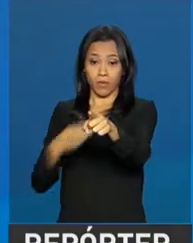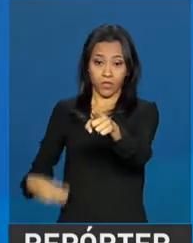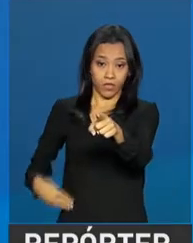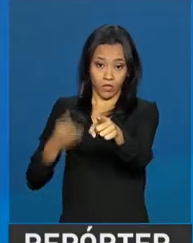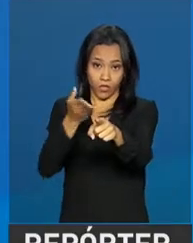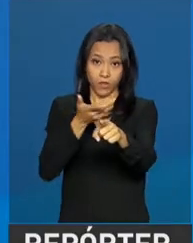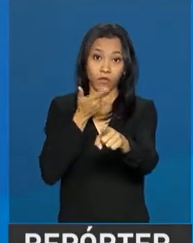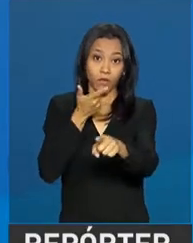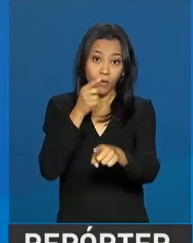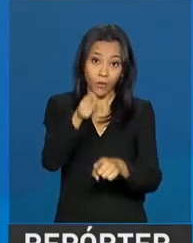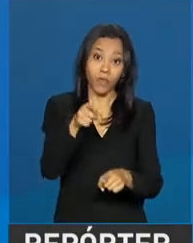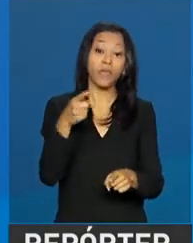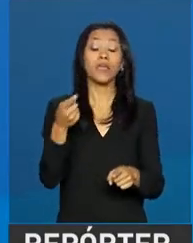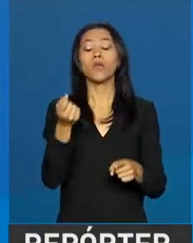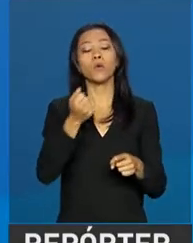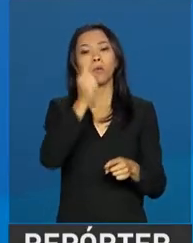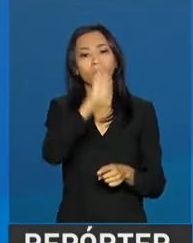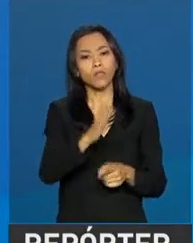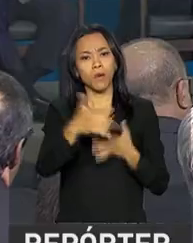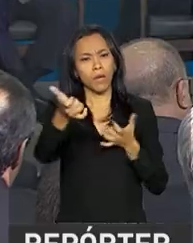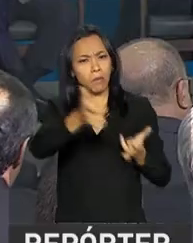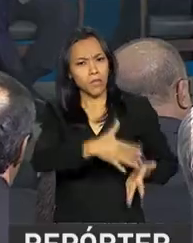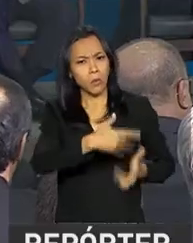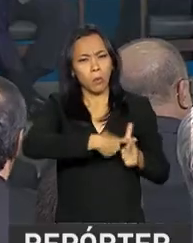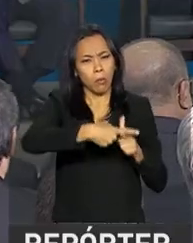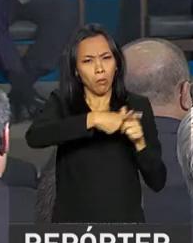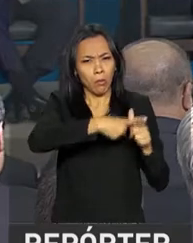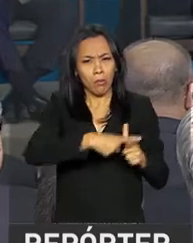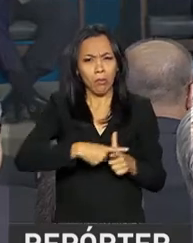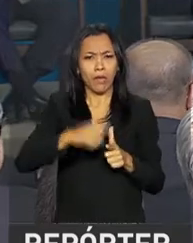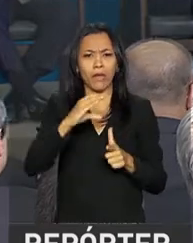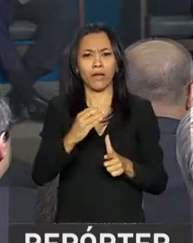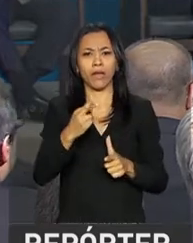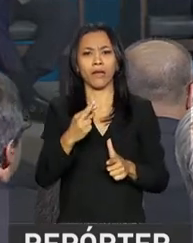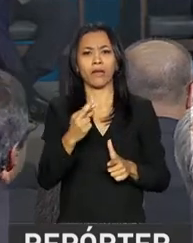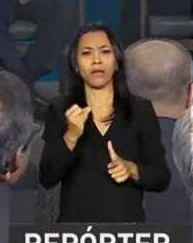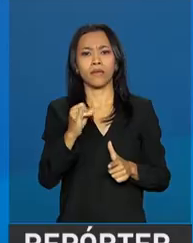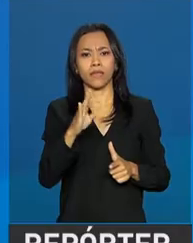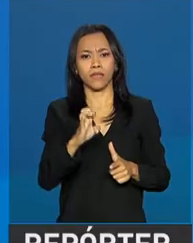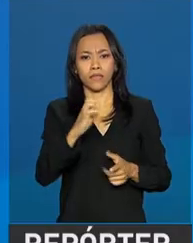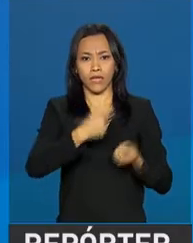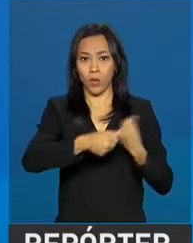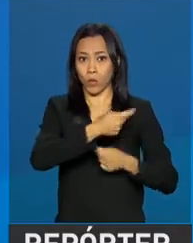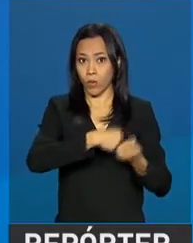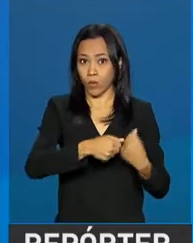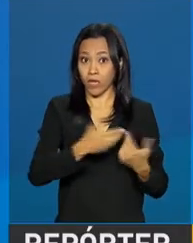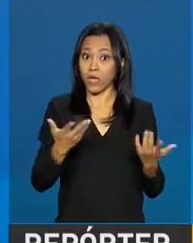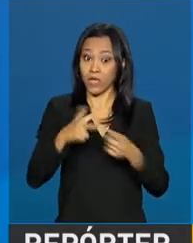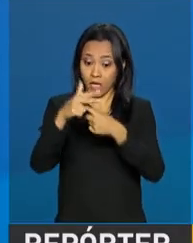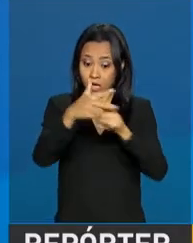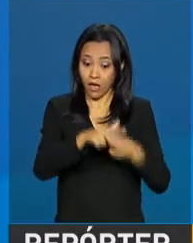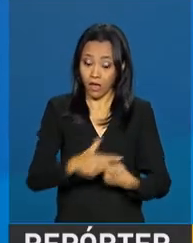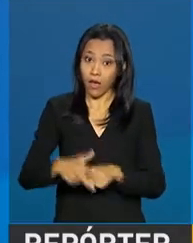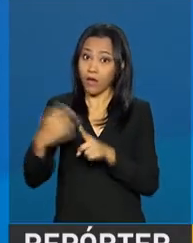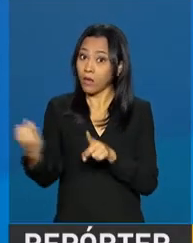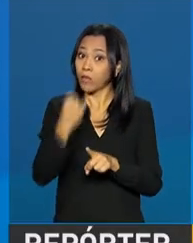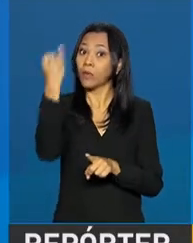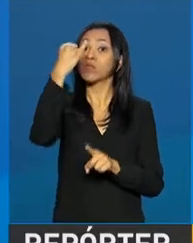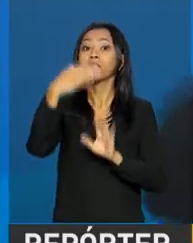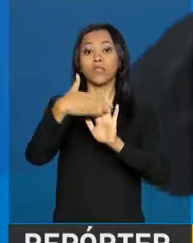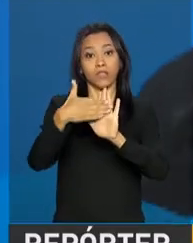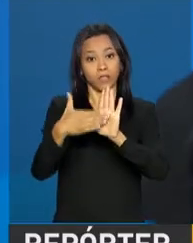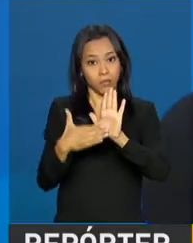país saiu de uma forte crise econômica e que a reforma é importante para o equilíbrio fiscal. Nós estamos agora num ciclo